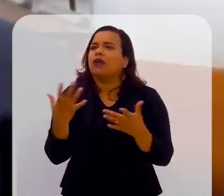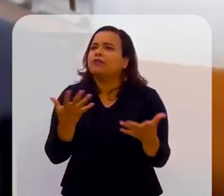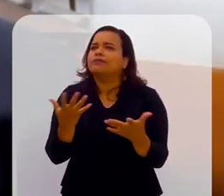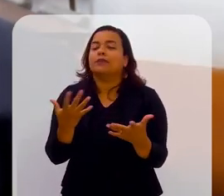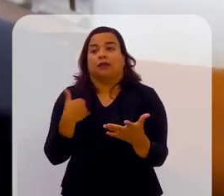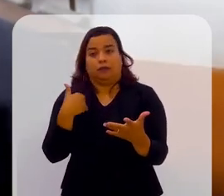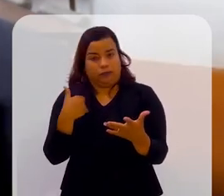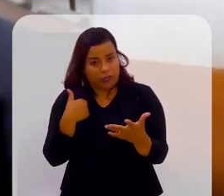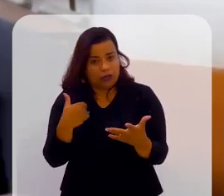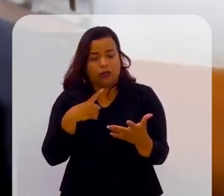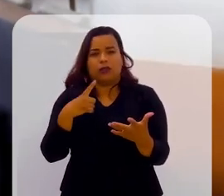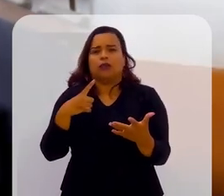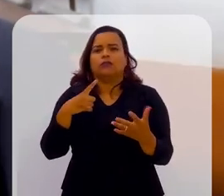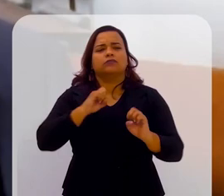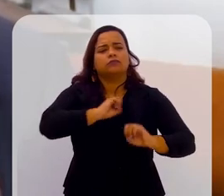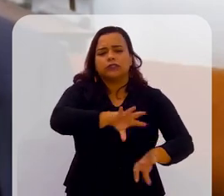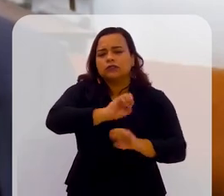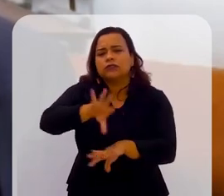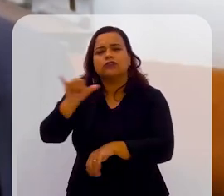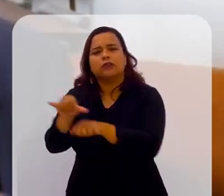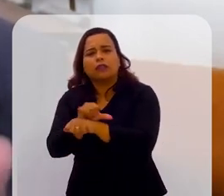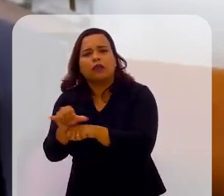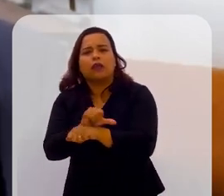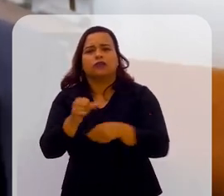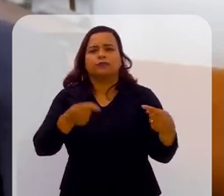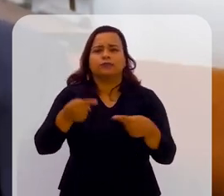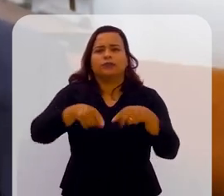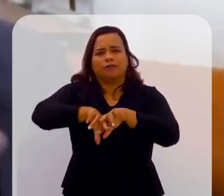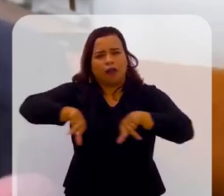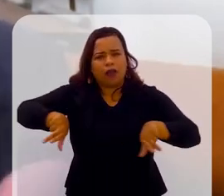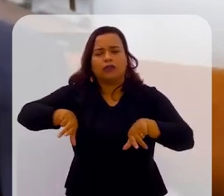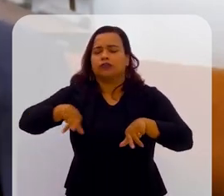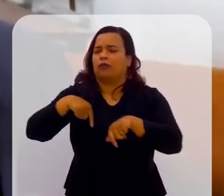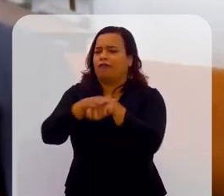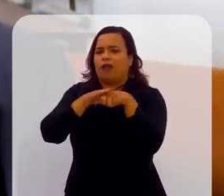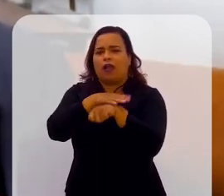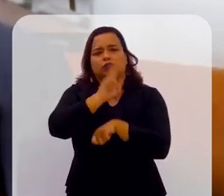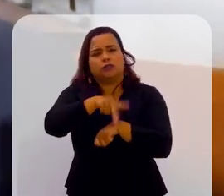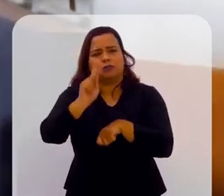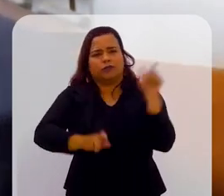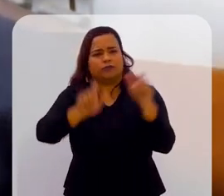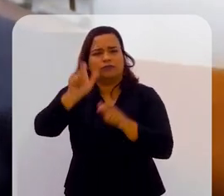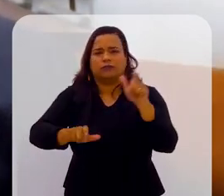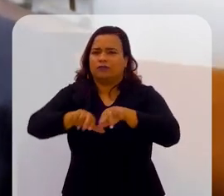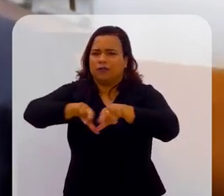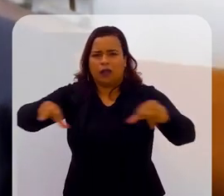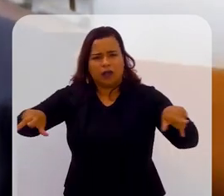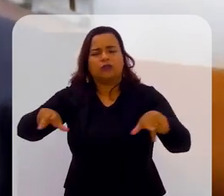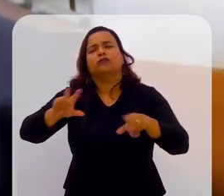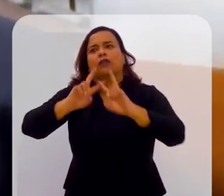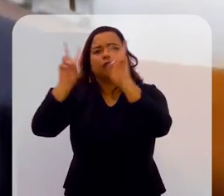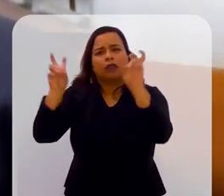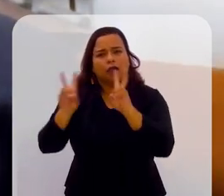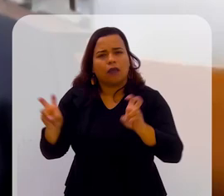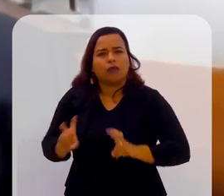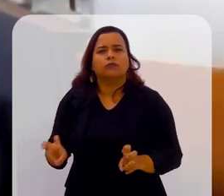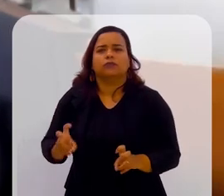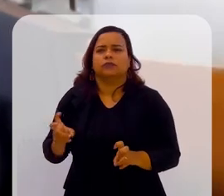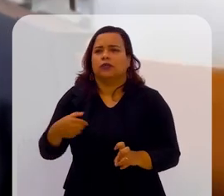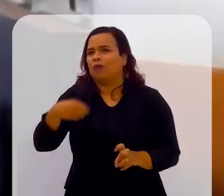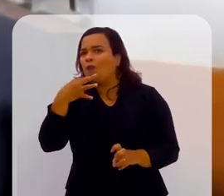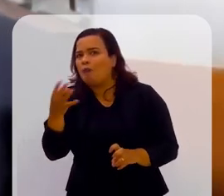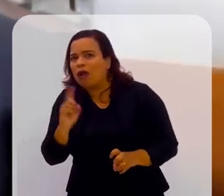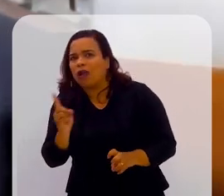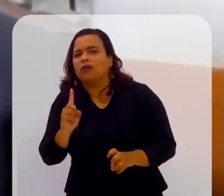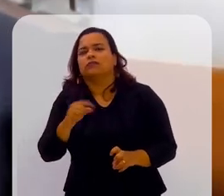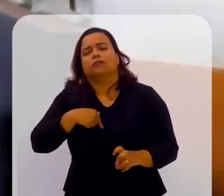determinando políticas de ensino, estratégia de ensino e converso com muitos professores, professores que ensinam temas que eu